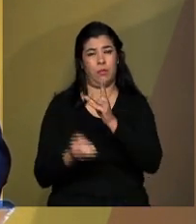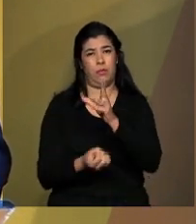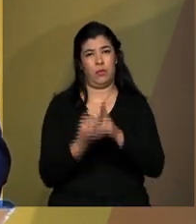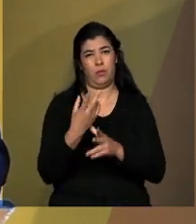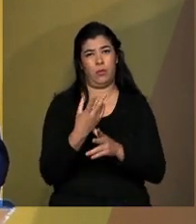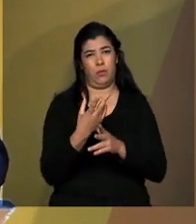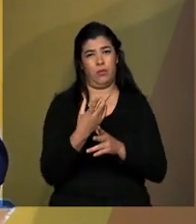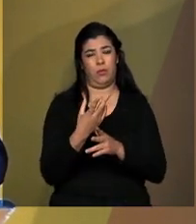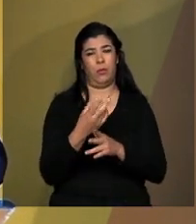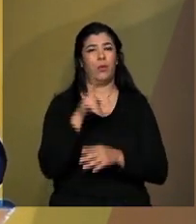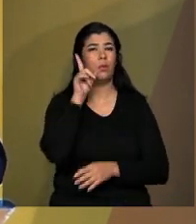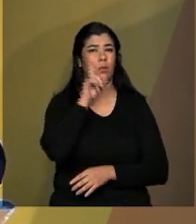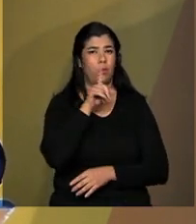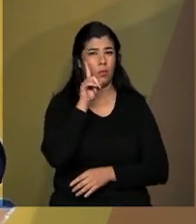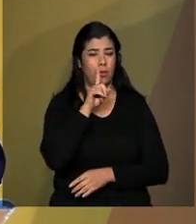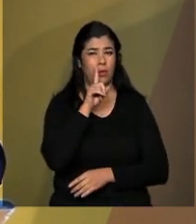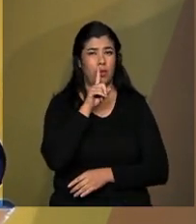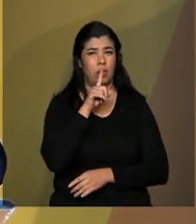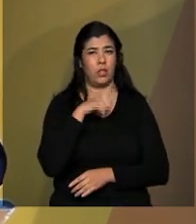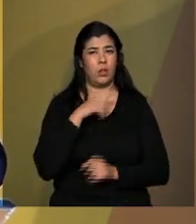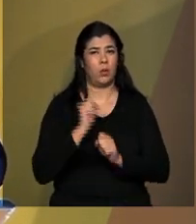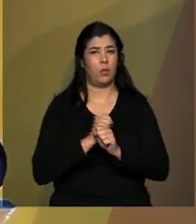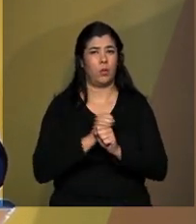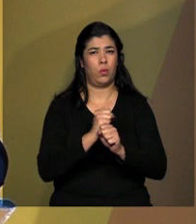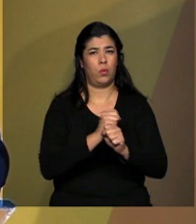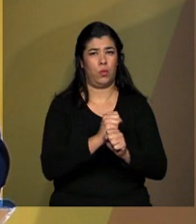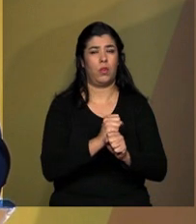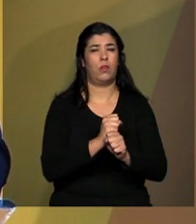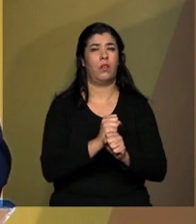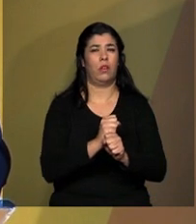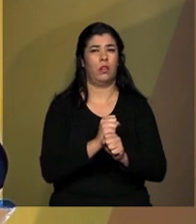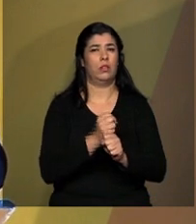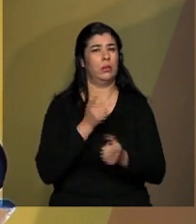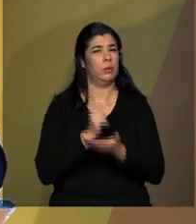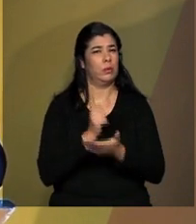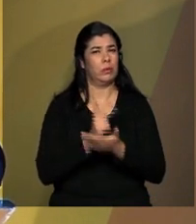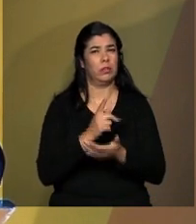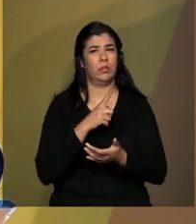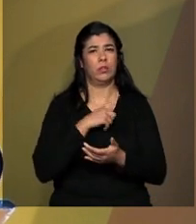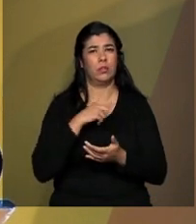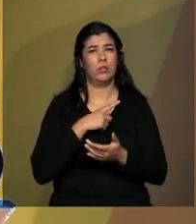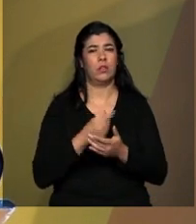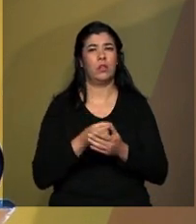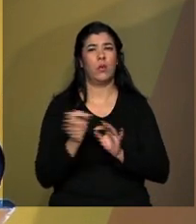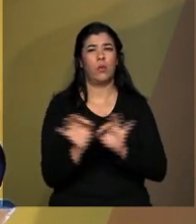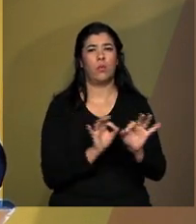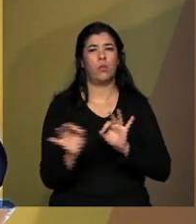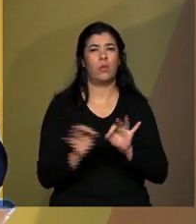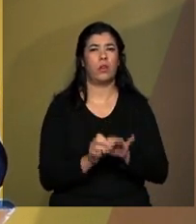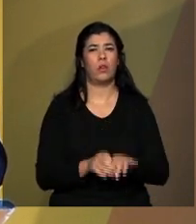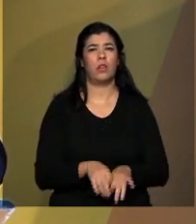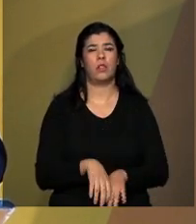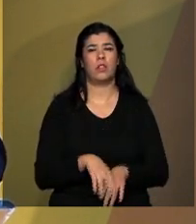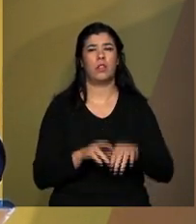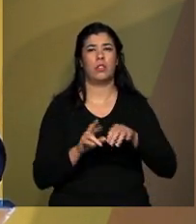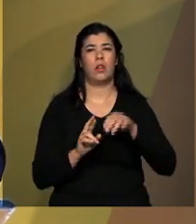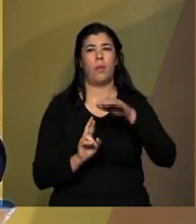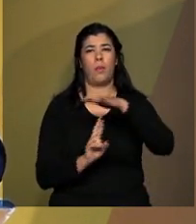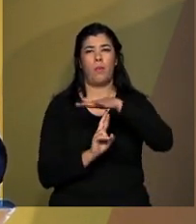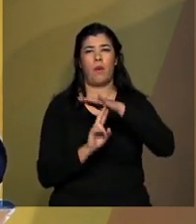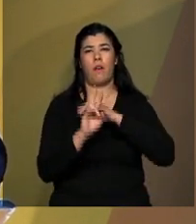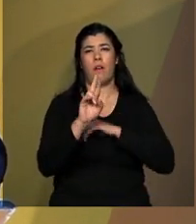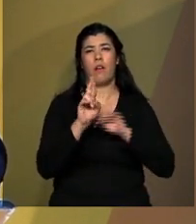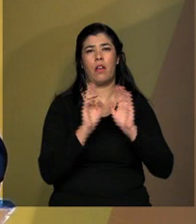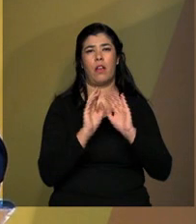Todos os anos, organizamos mais de mil feiras e eventos de atração de